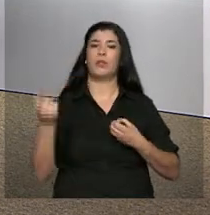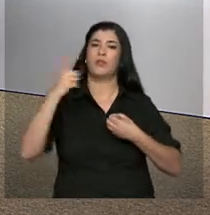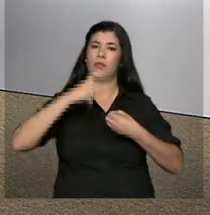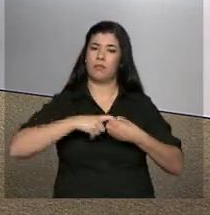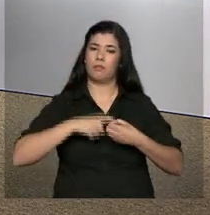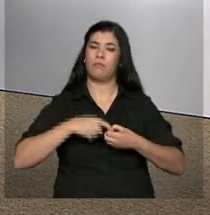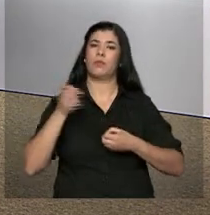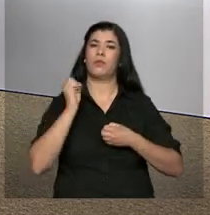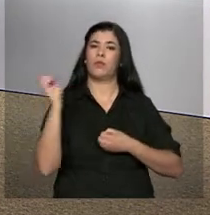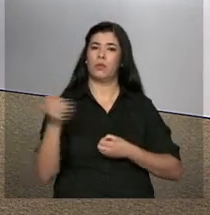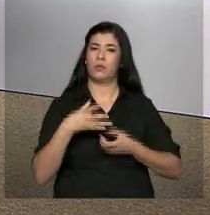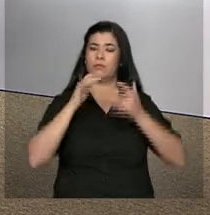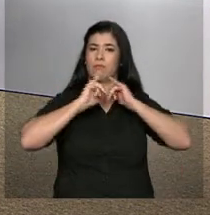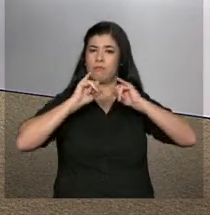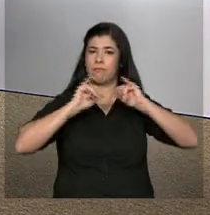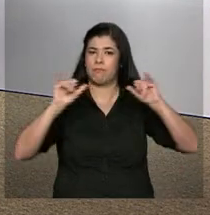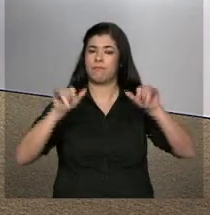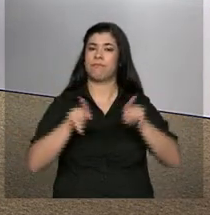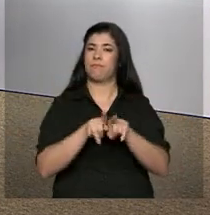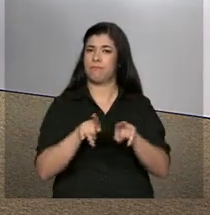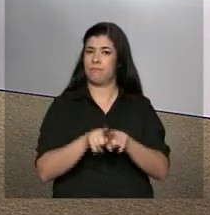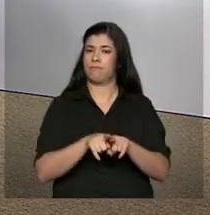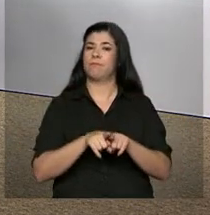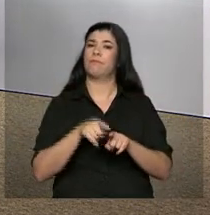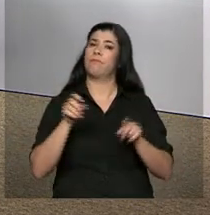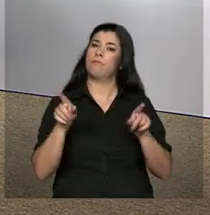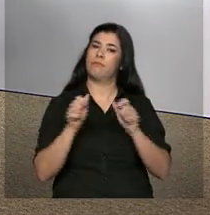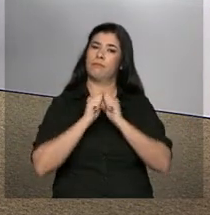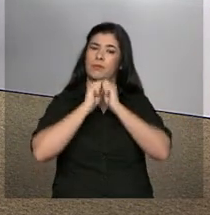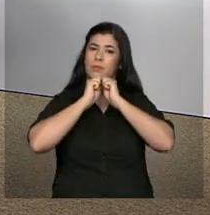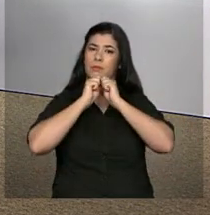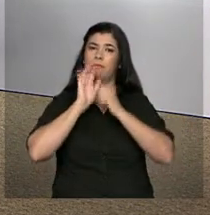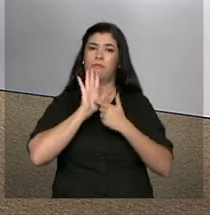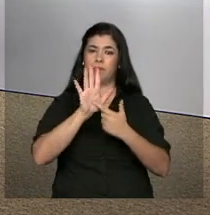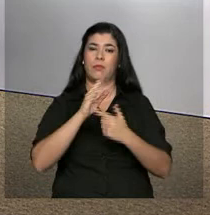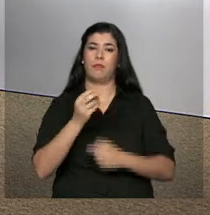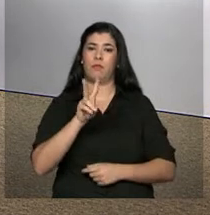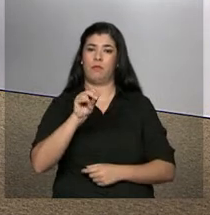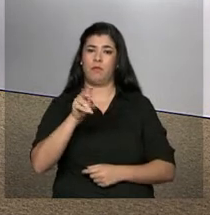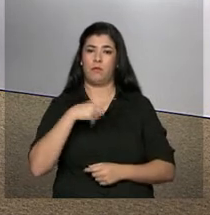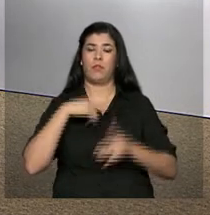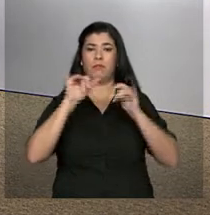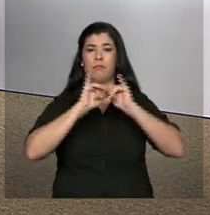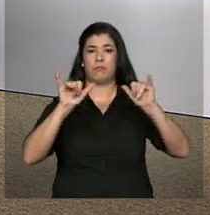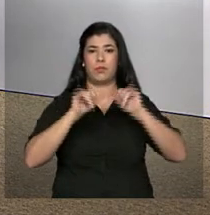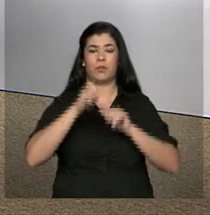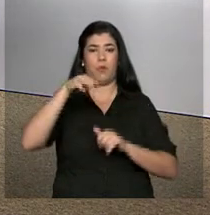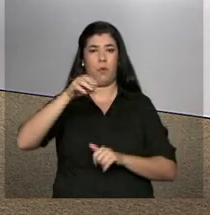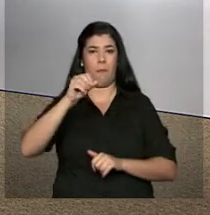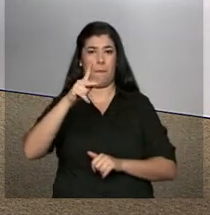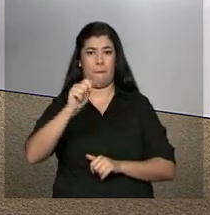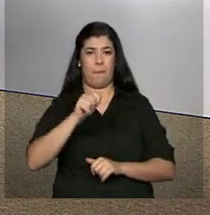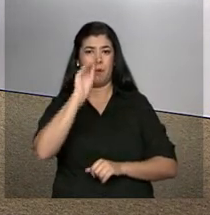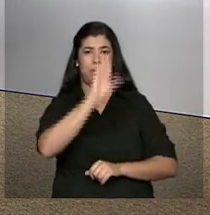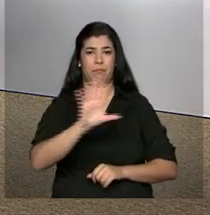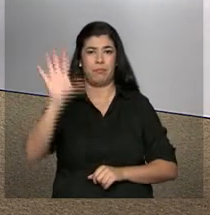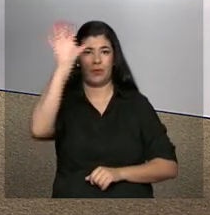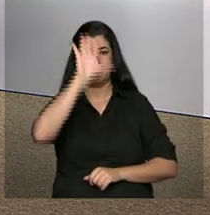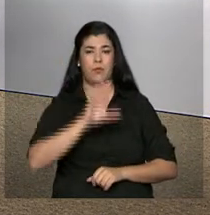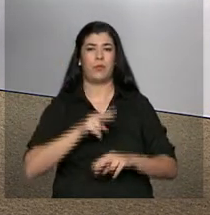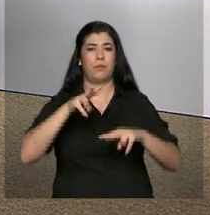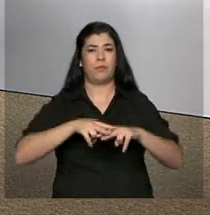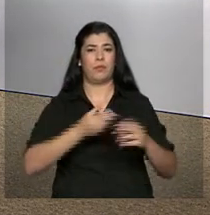nós podemos voltar a qualquer momento com outras informações ou com a transmissão ao vivo da divulgação do mapa do encarceramento